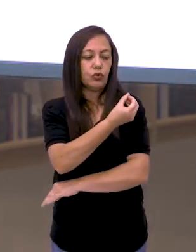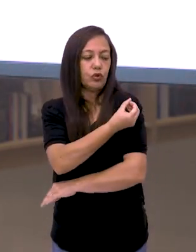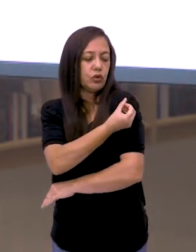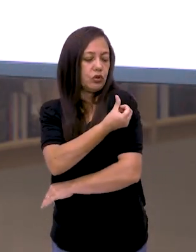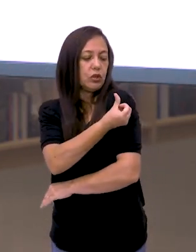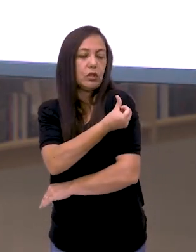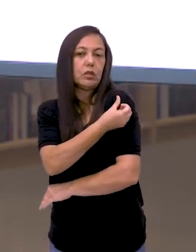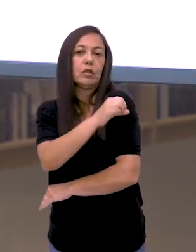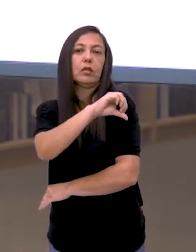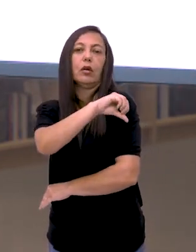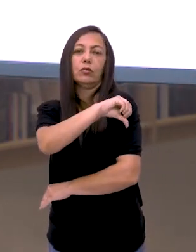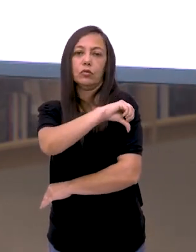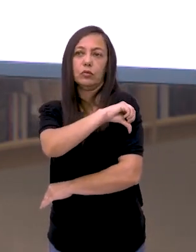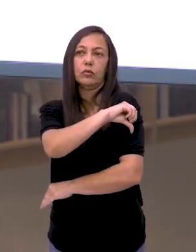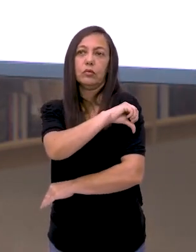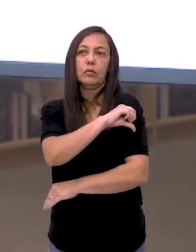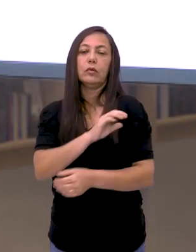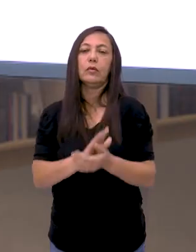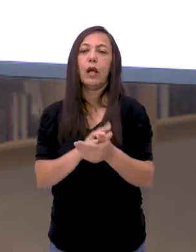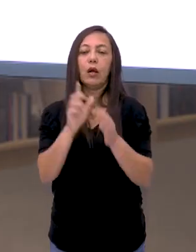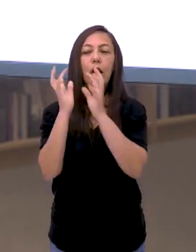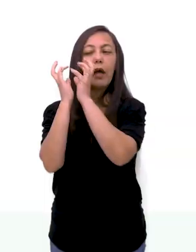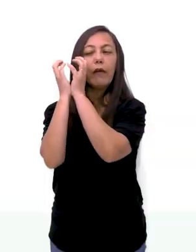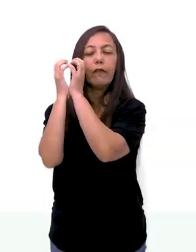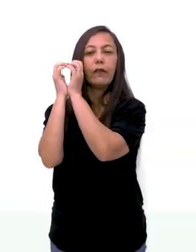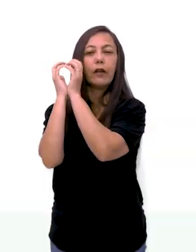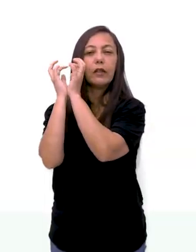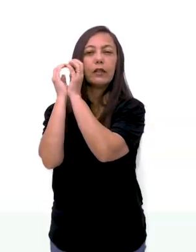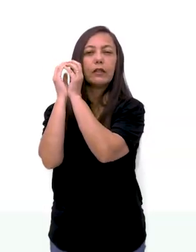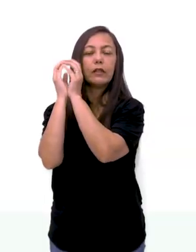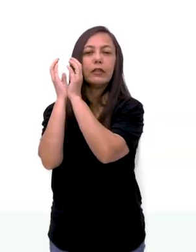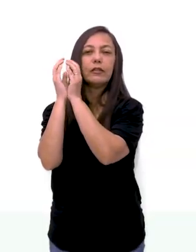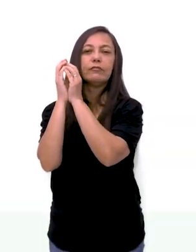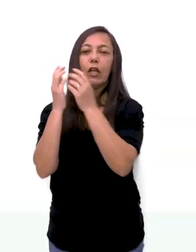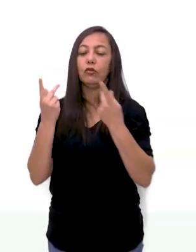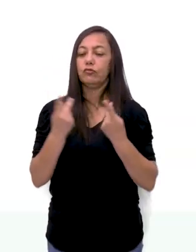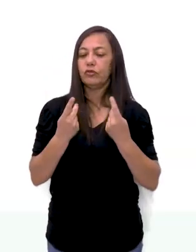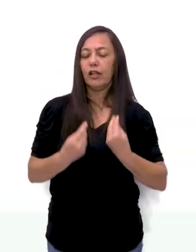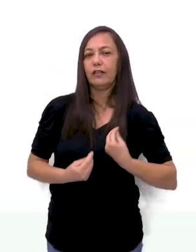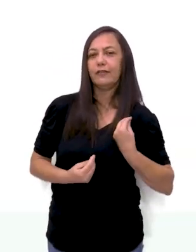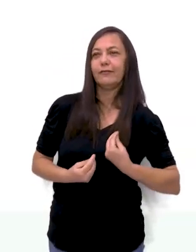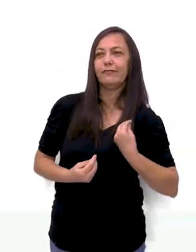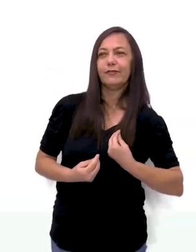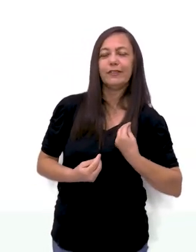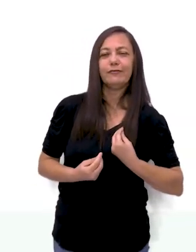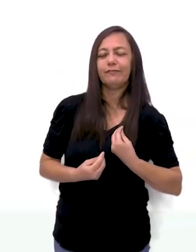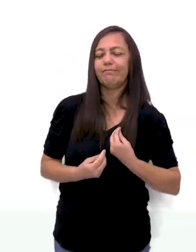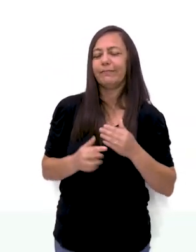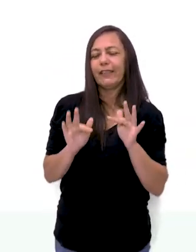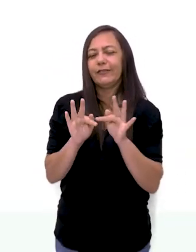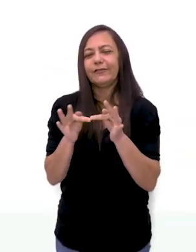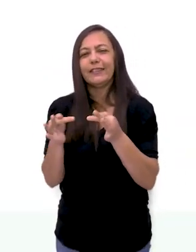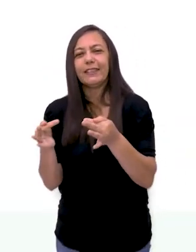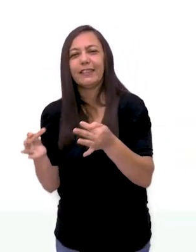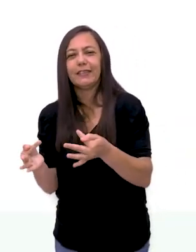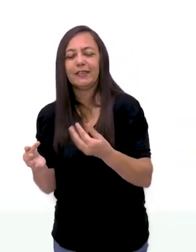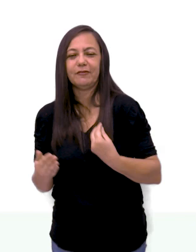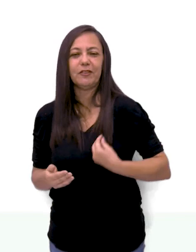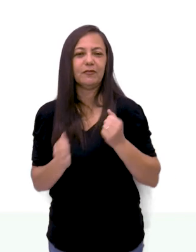ano. E deixo para vocês a seguinte reflexão. A arte de viver é simplesmente a arte de conviver.